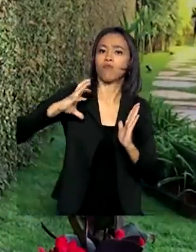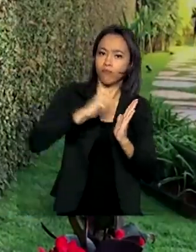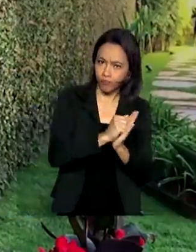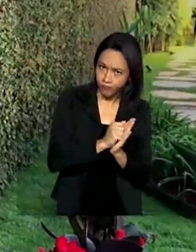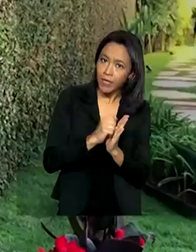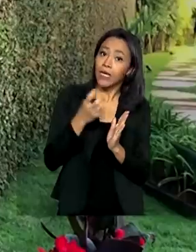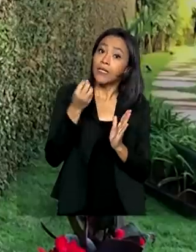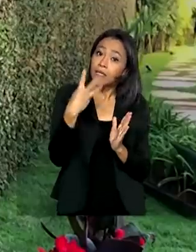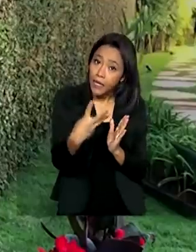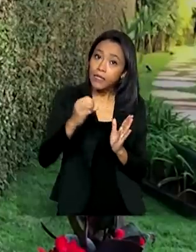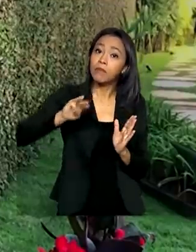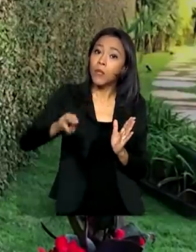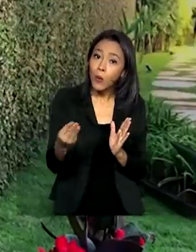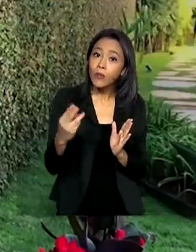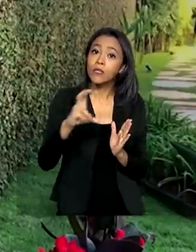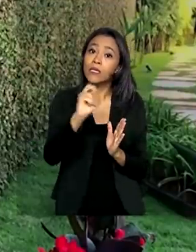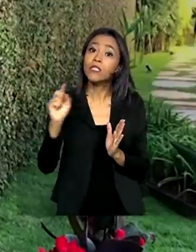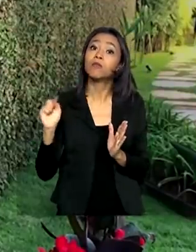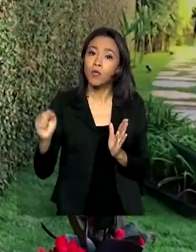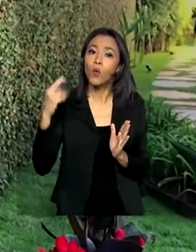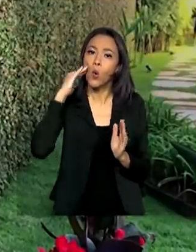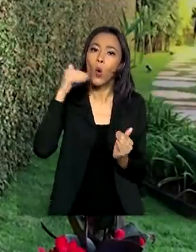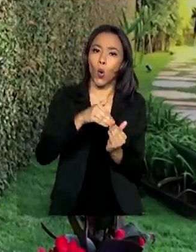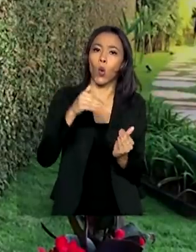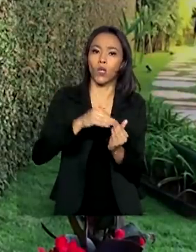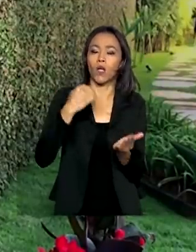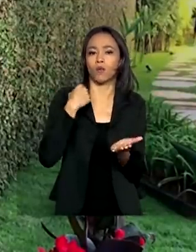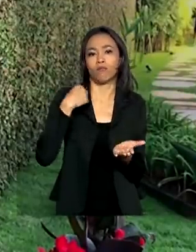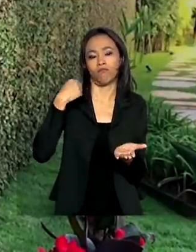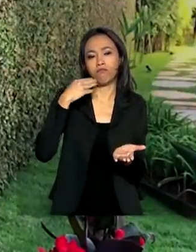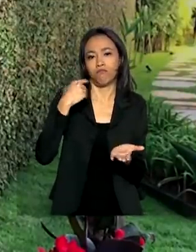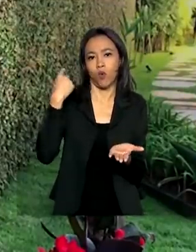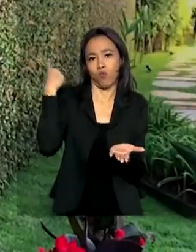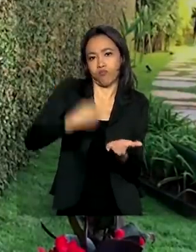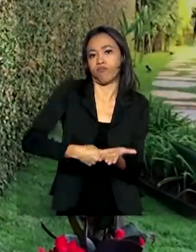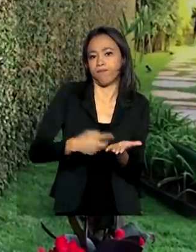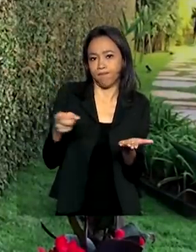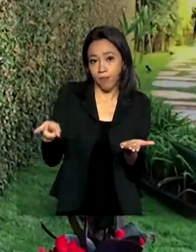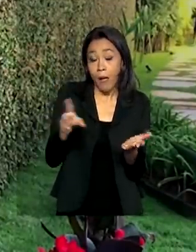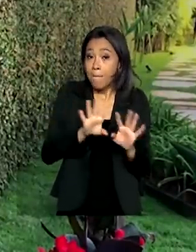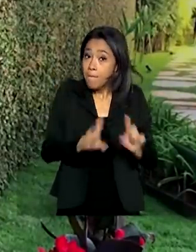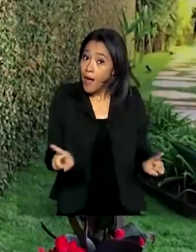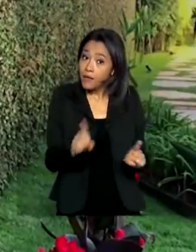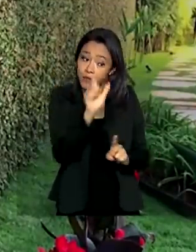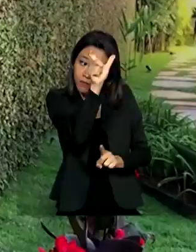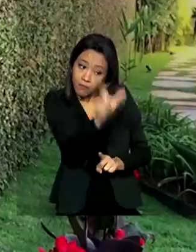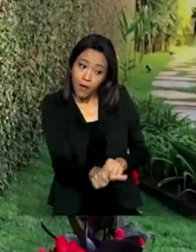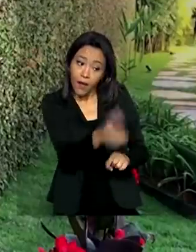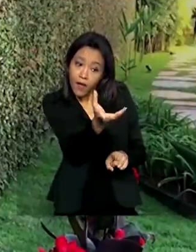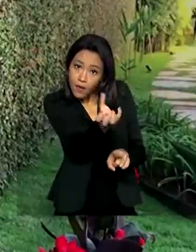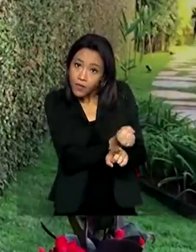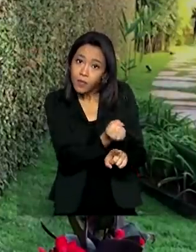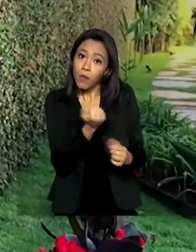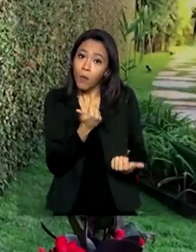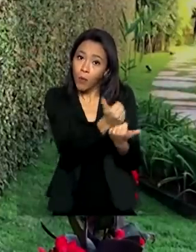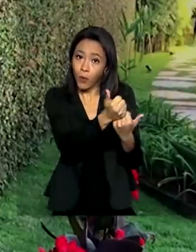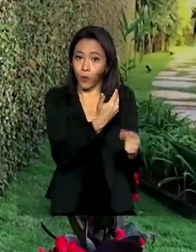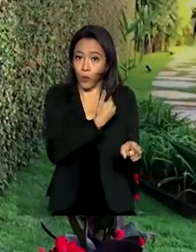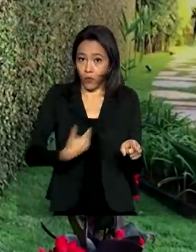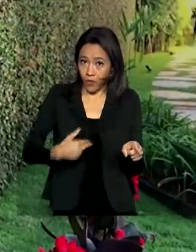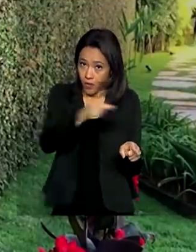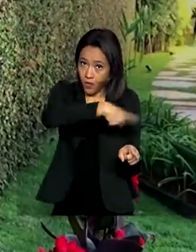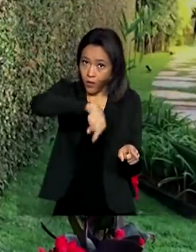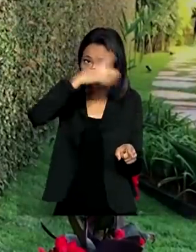,5 milhões de acordos de preservação do emprego. Mas para que o empregado receba o benefício do governo, é preciso